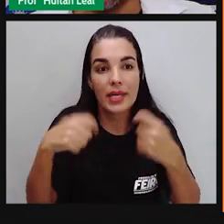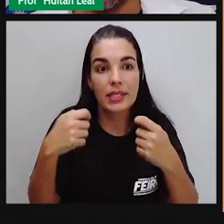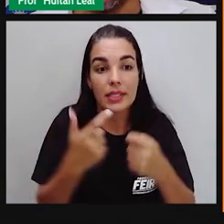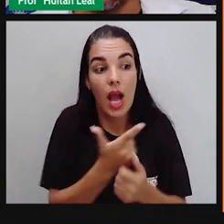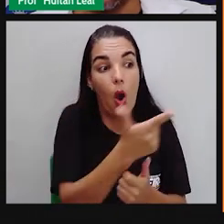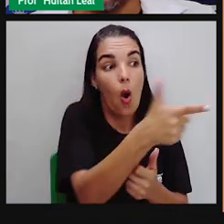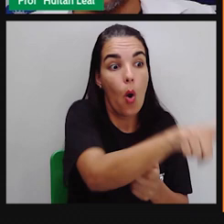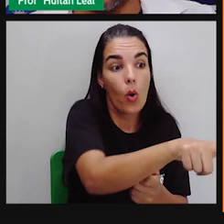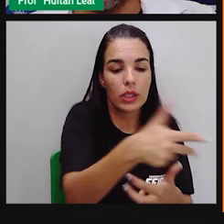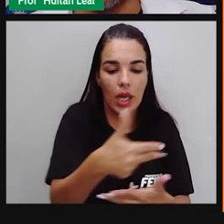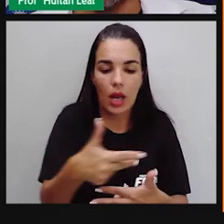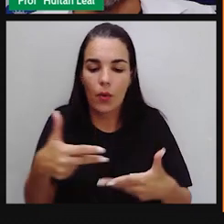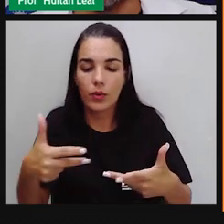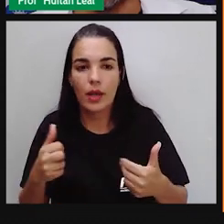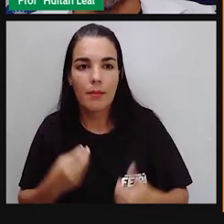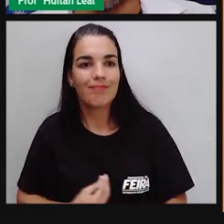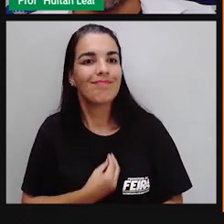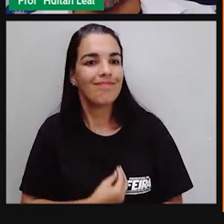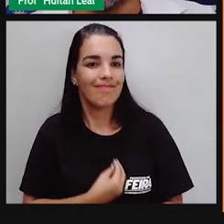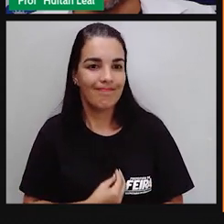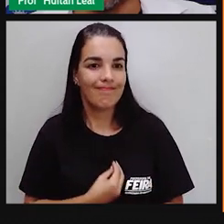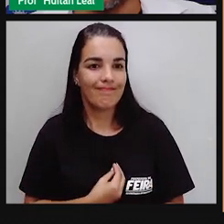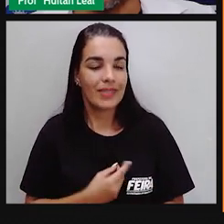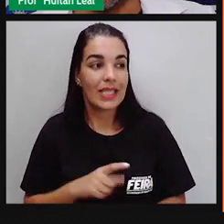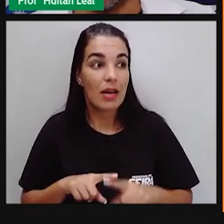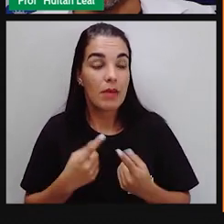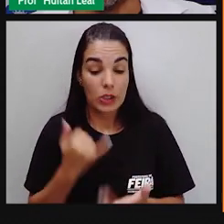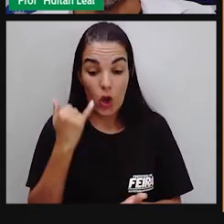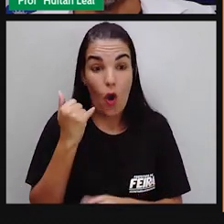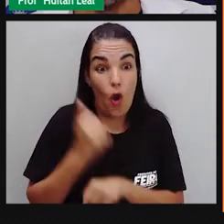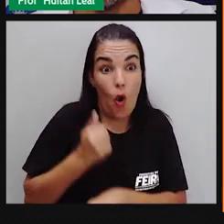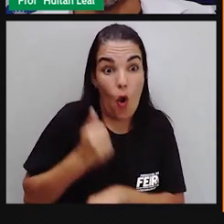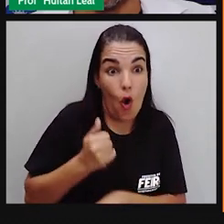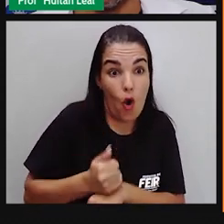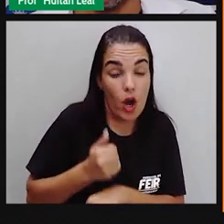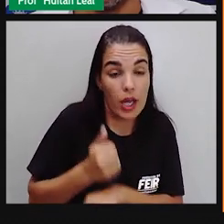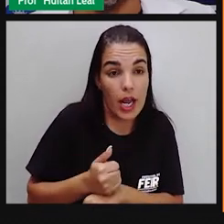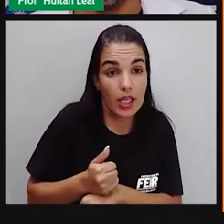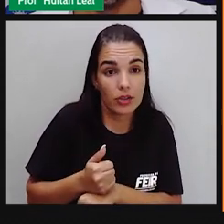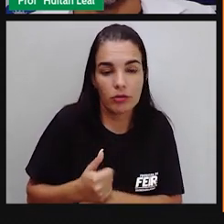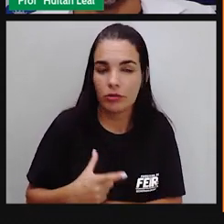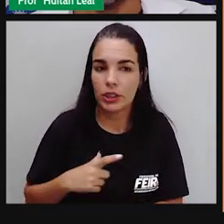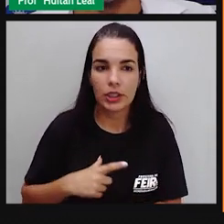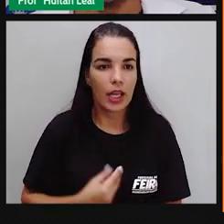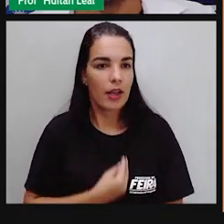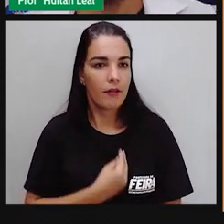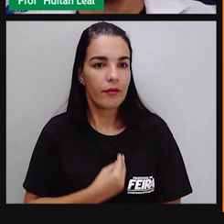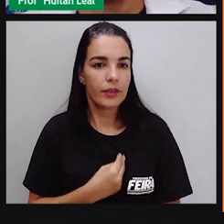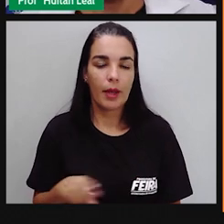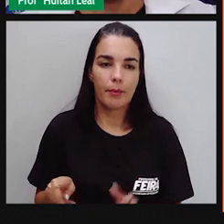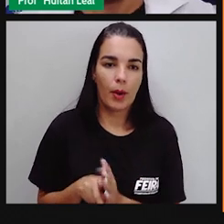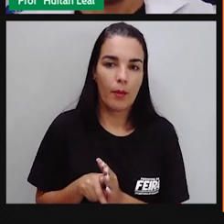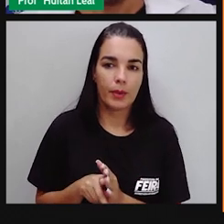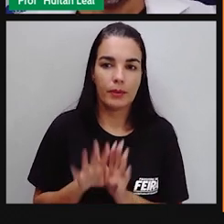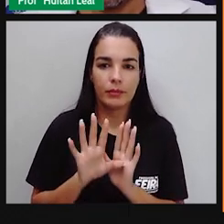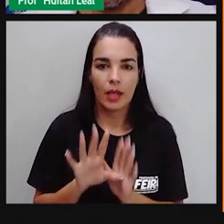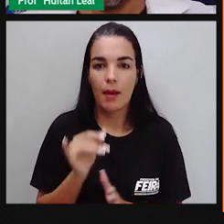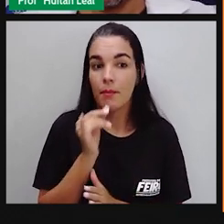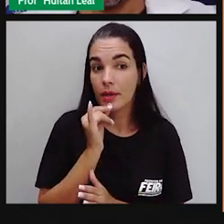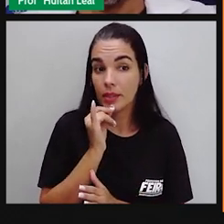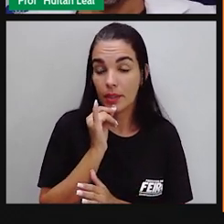concreto tem existência independente. Vamos diferenciar. Por exemplo, eu tenho uma mesa,